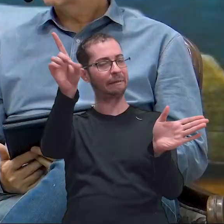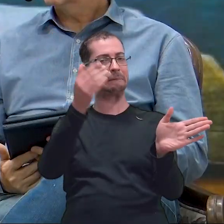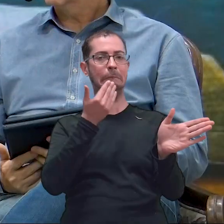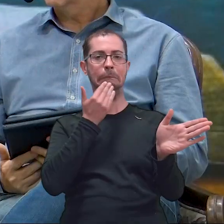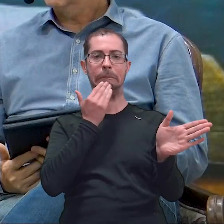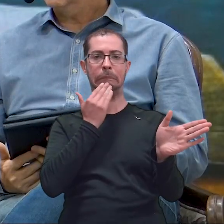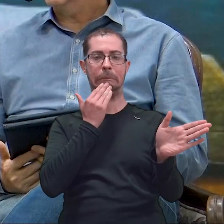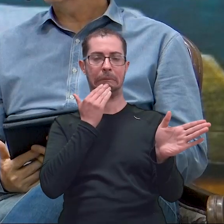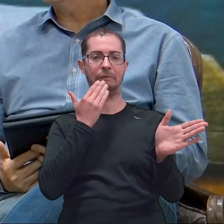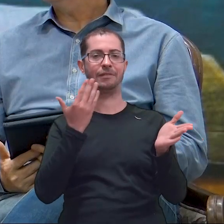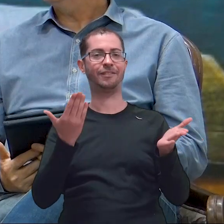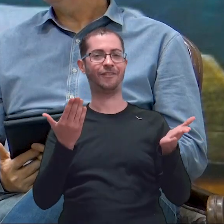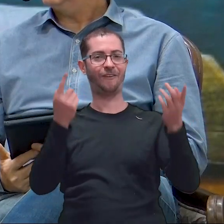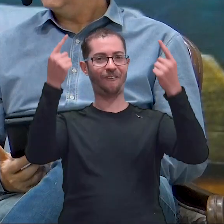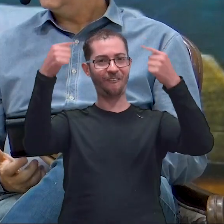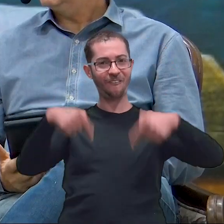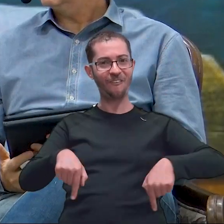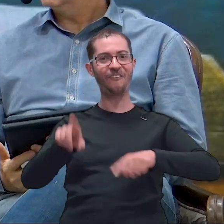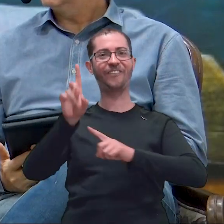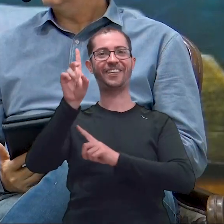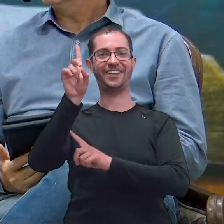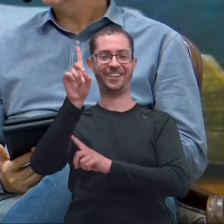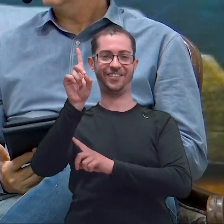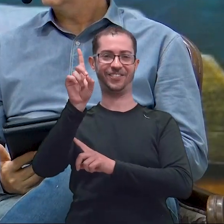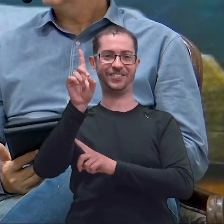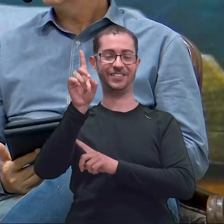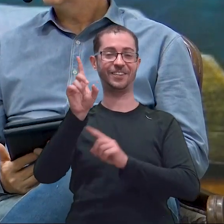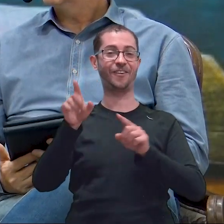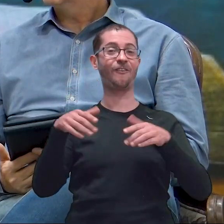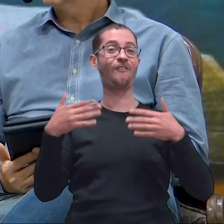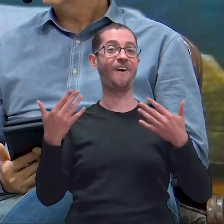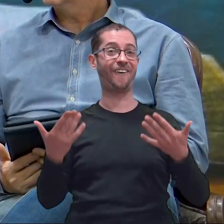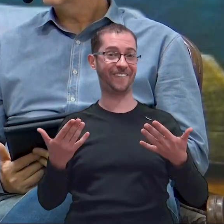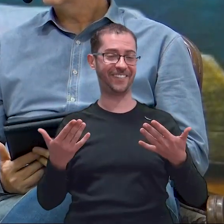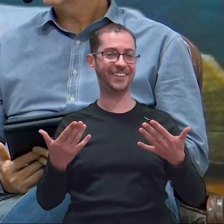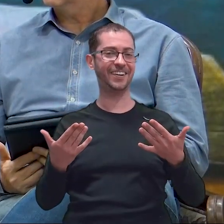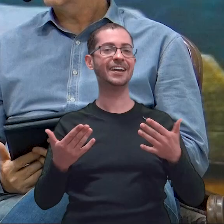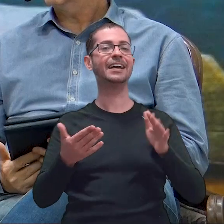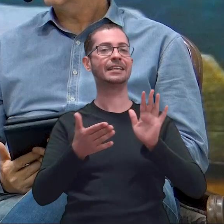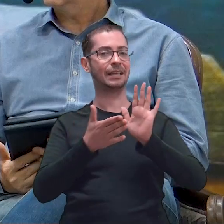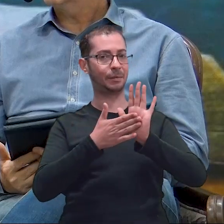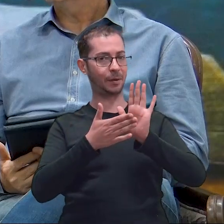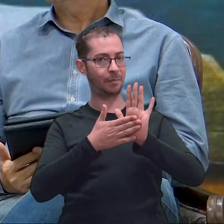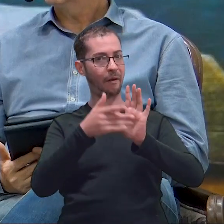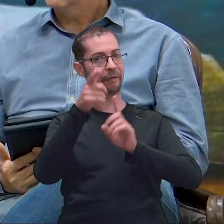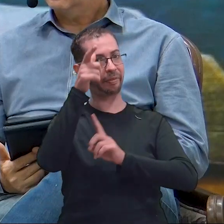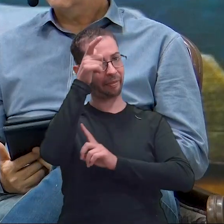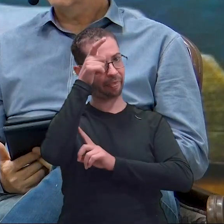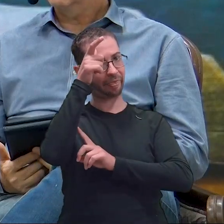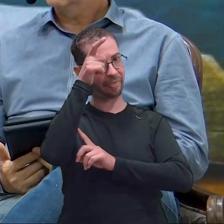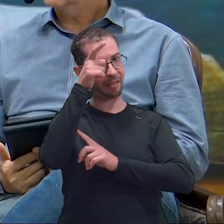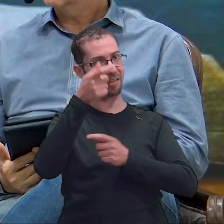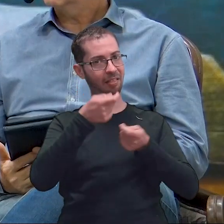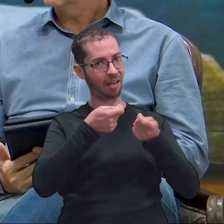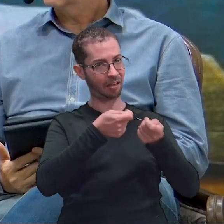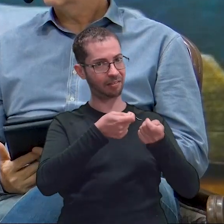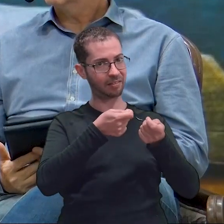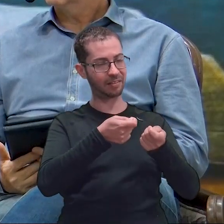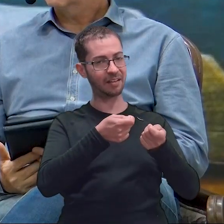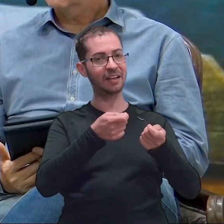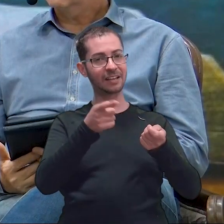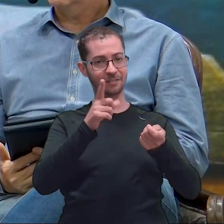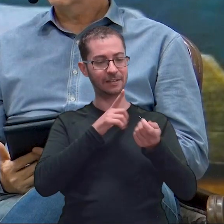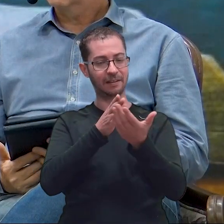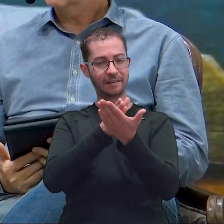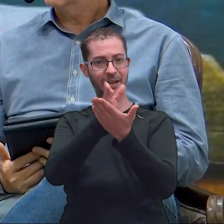hostis a Deus? Querendo ser independente de Deus. Justamente. E essa é a proposta do Satanás, lá desde o Éden. É andar independente de